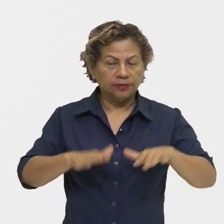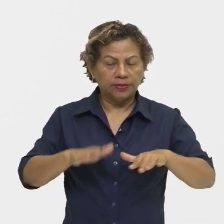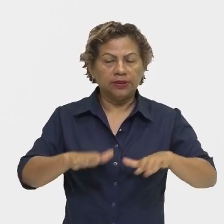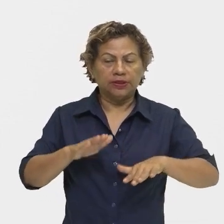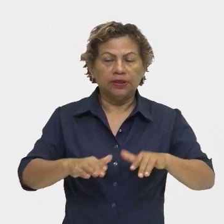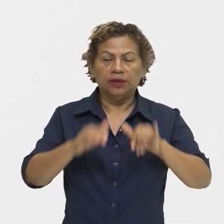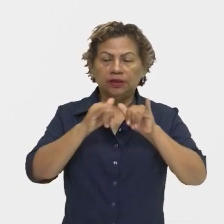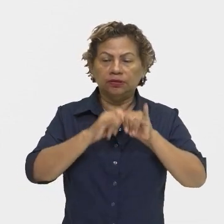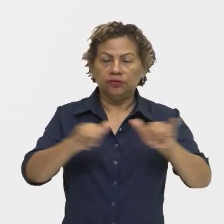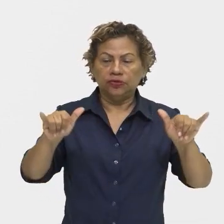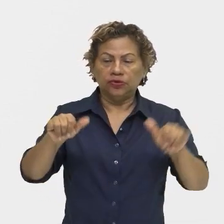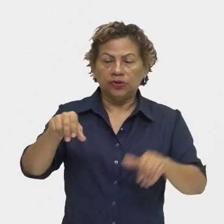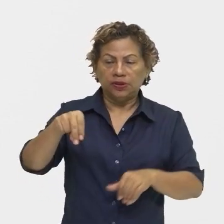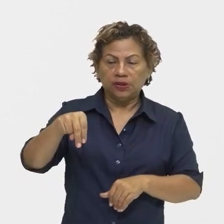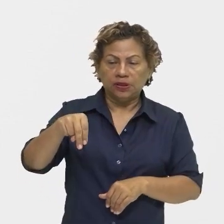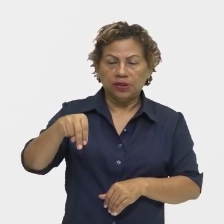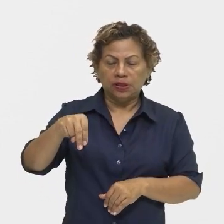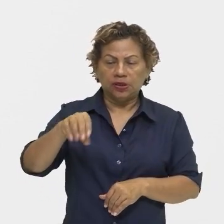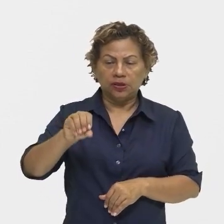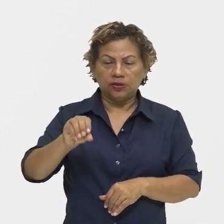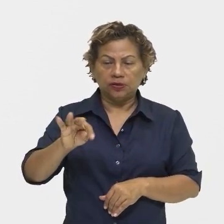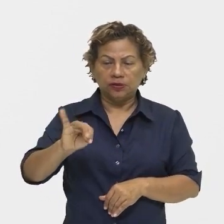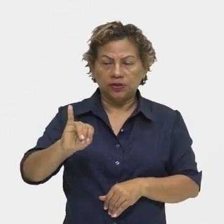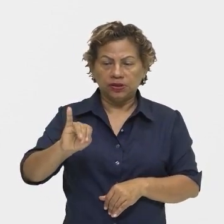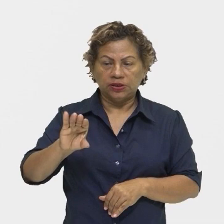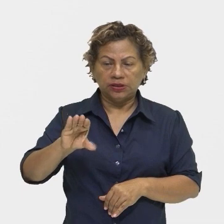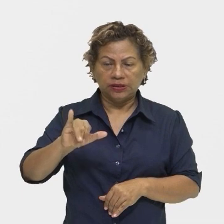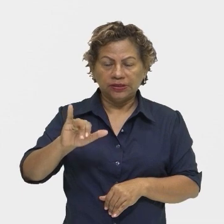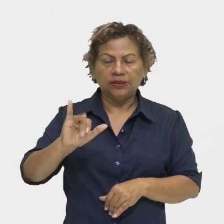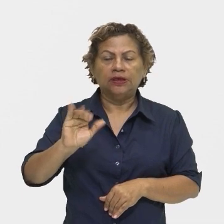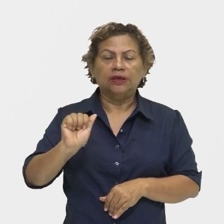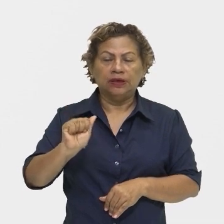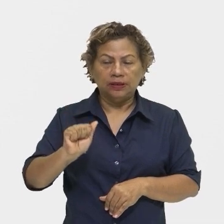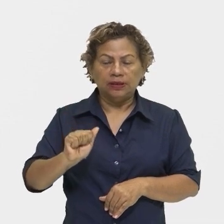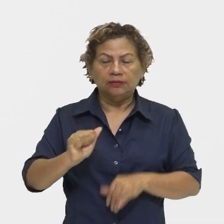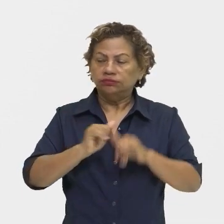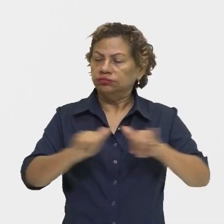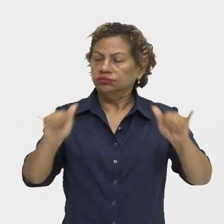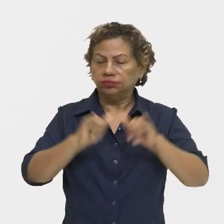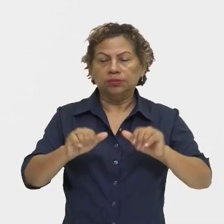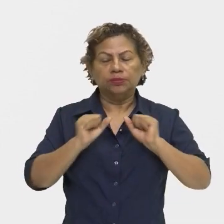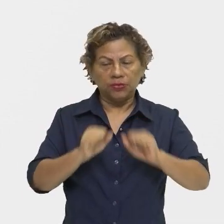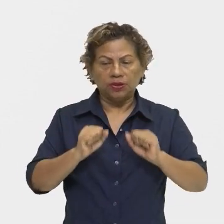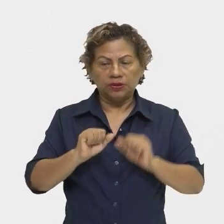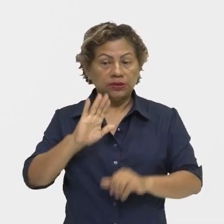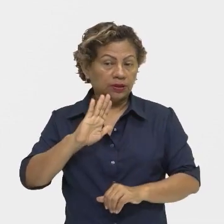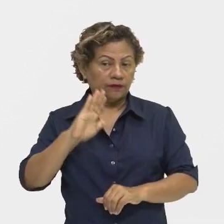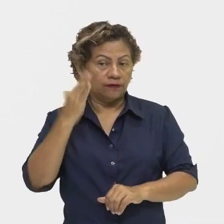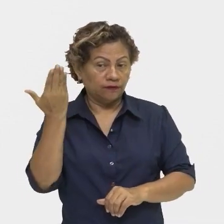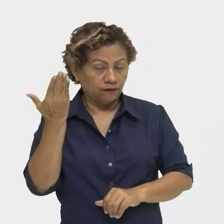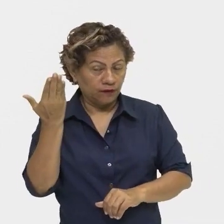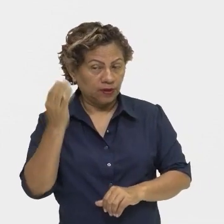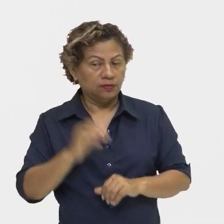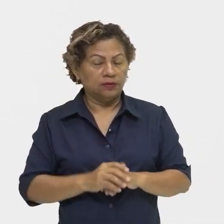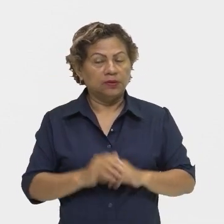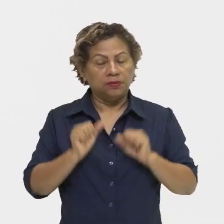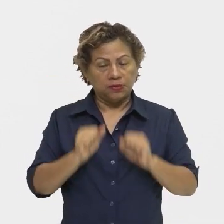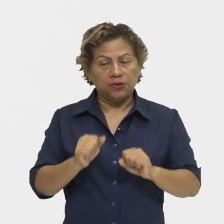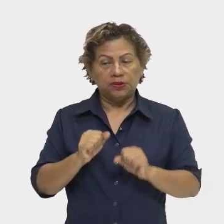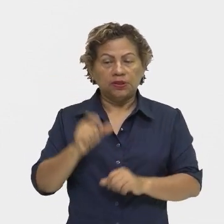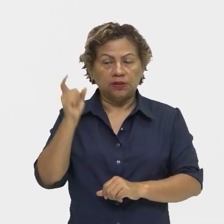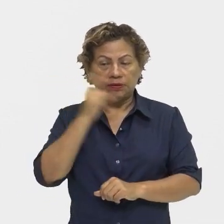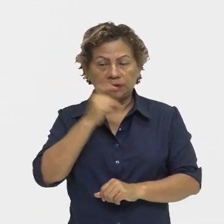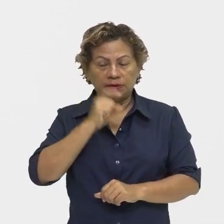notícia, de repente, ela pode ser uma notícia falsa, né? E aí vai cair na questão das fake news, né? Então, é